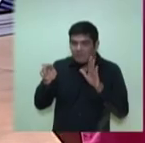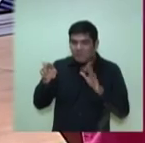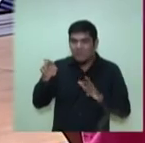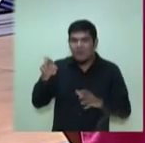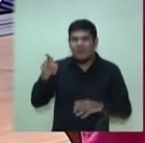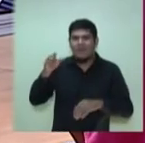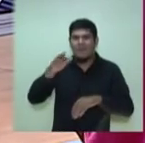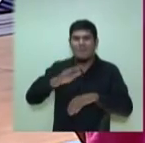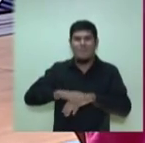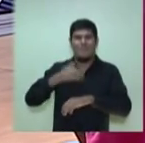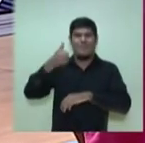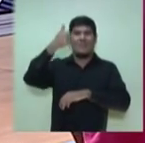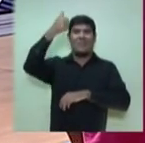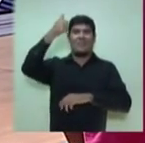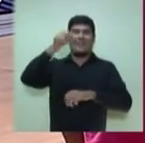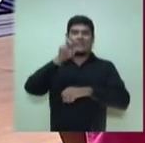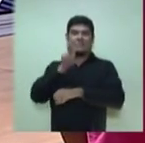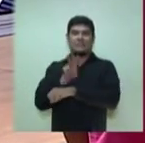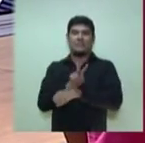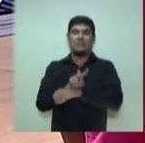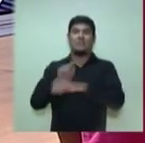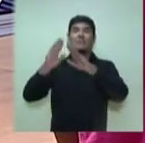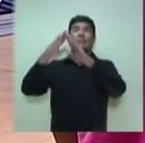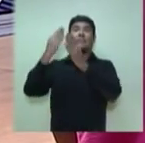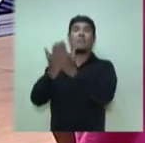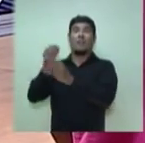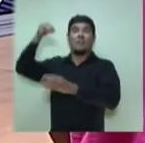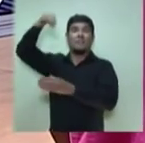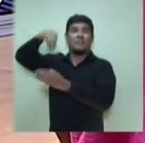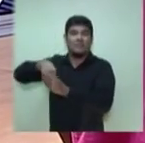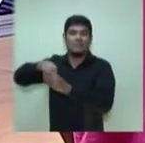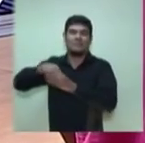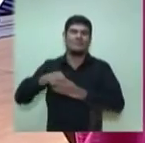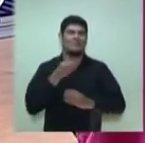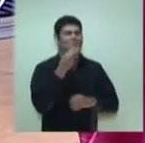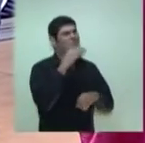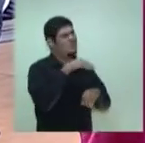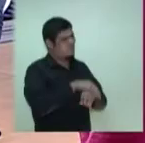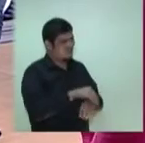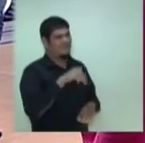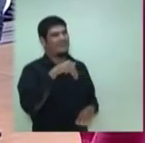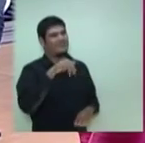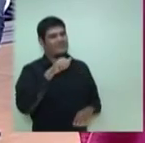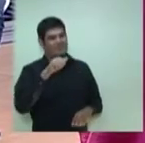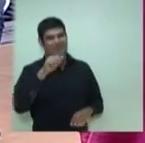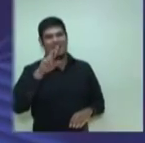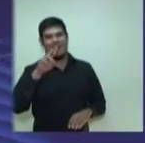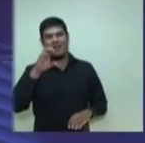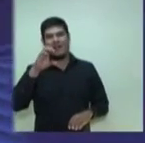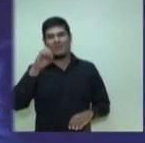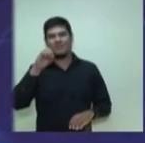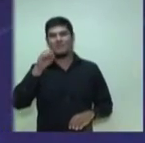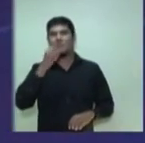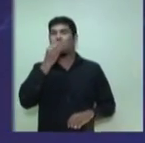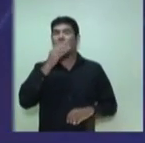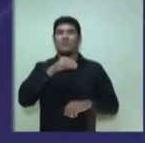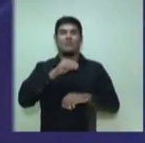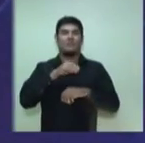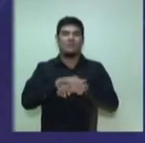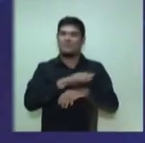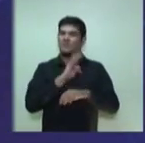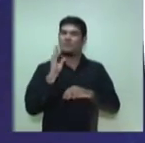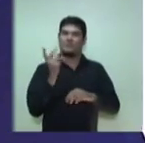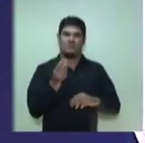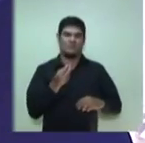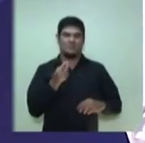nas escolas de Manaus? Bom, boa noite, Marcos Paulo. Boa noite a todos os moradores do Viver Melhor, que eu aproveito para